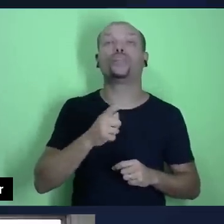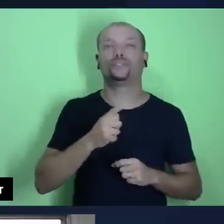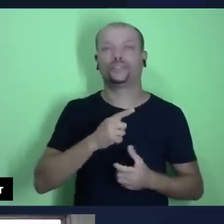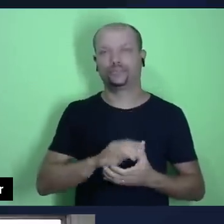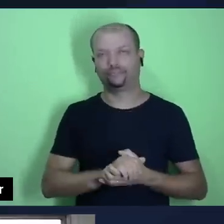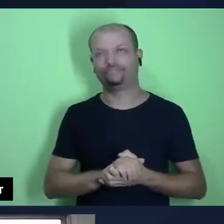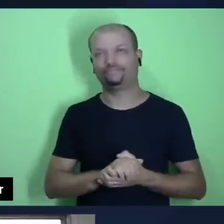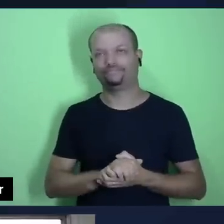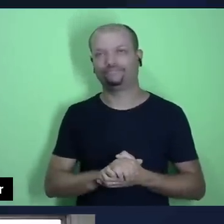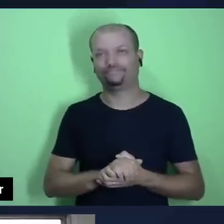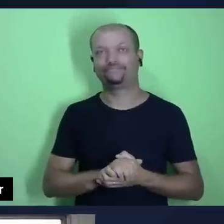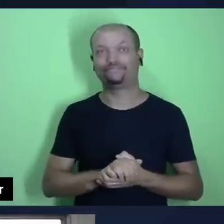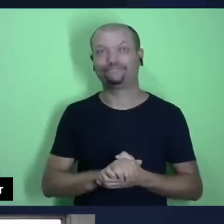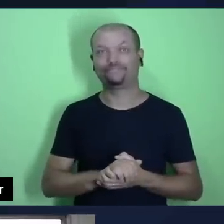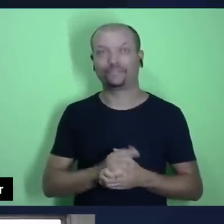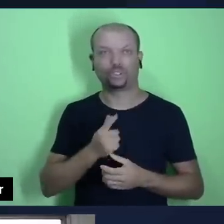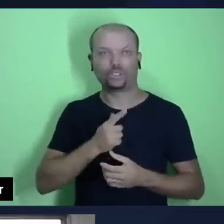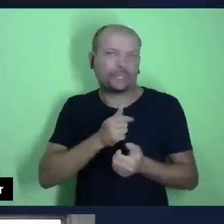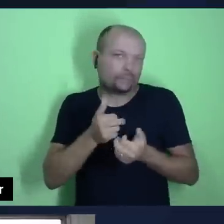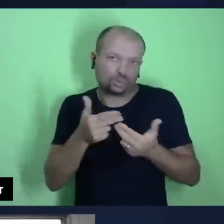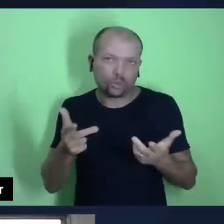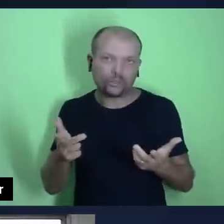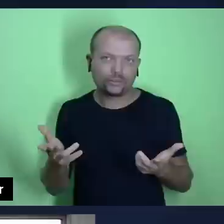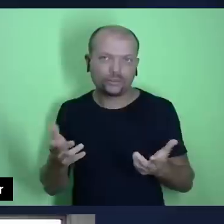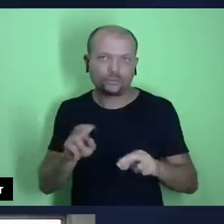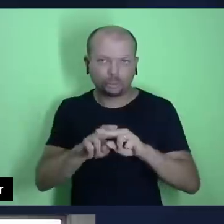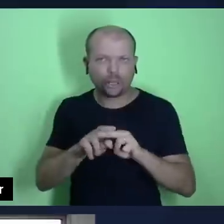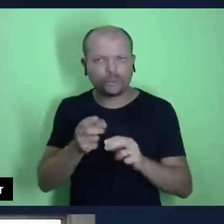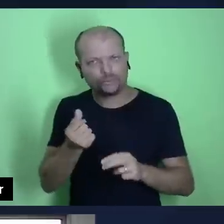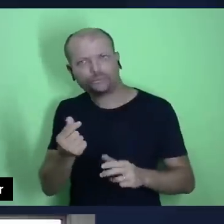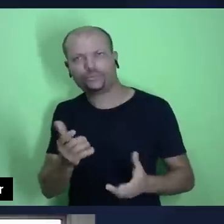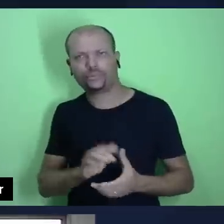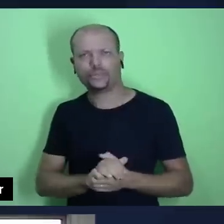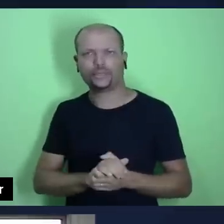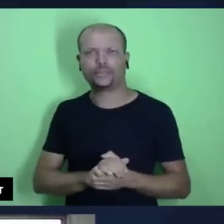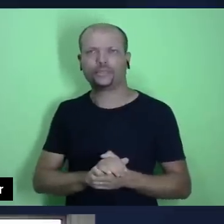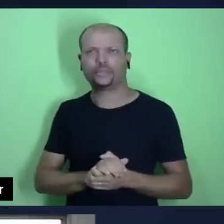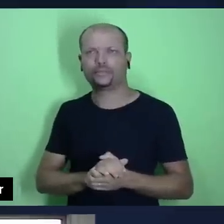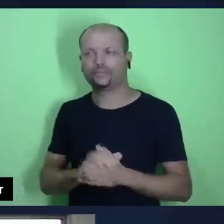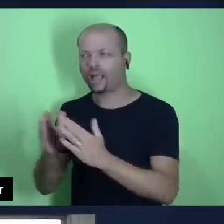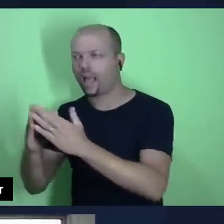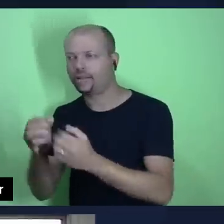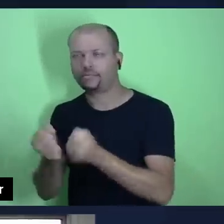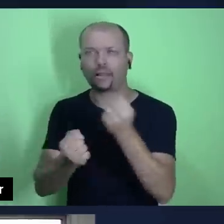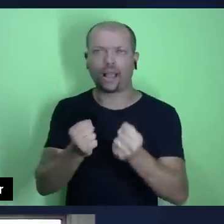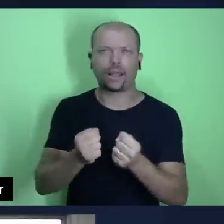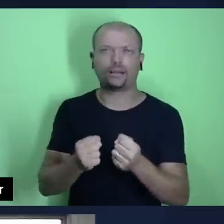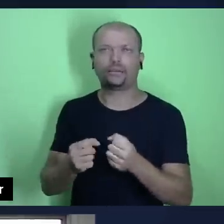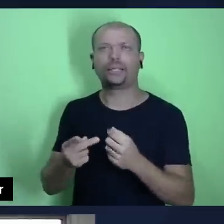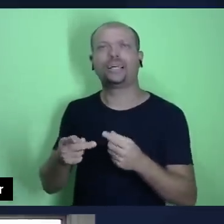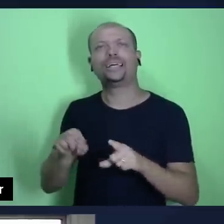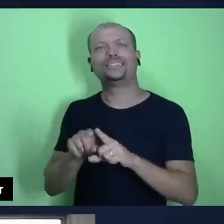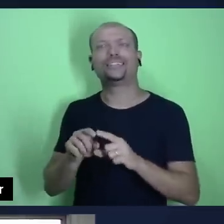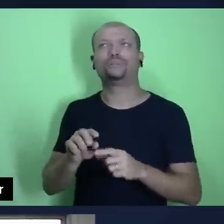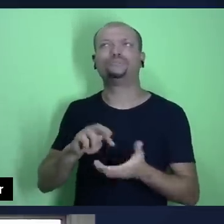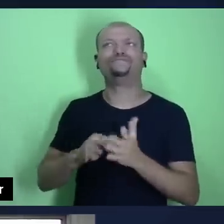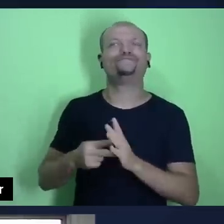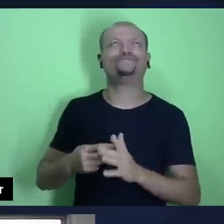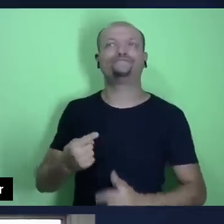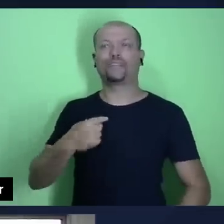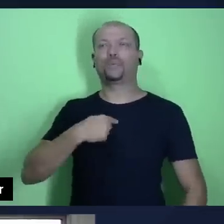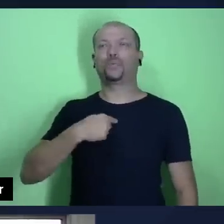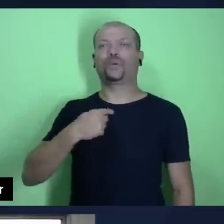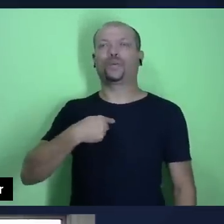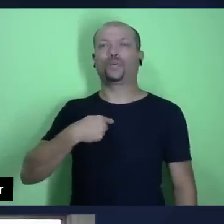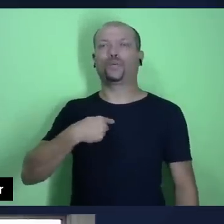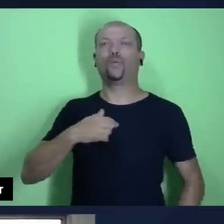dinheiro que nós obtemos as coisas. Então, e as nossas posses tem muito a ver conosco, com o nosso eu. Então, quando